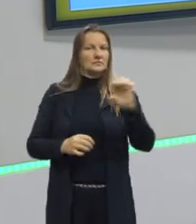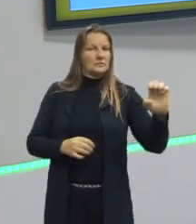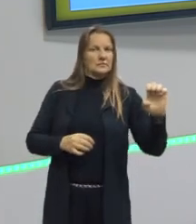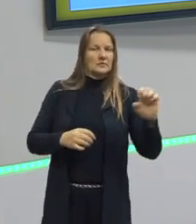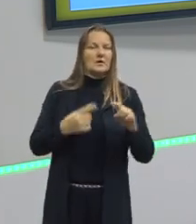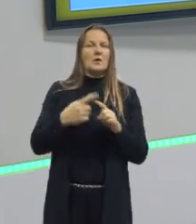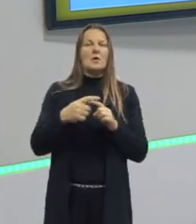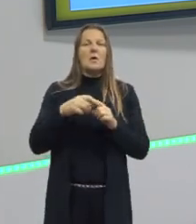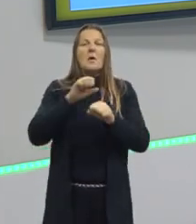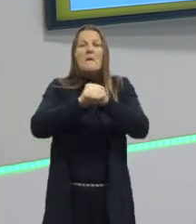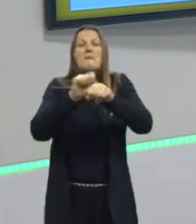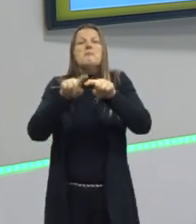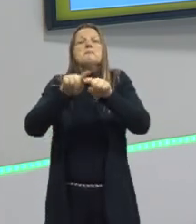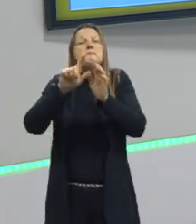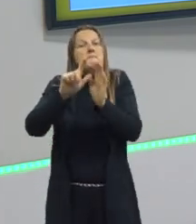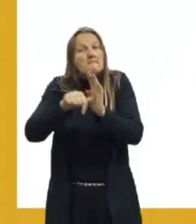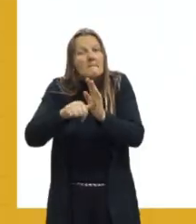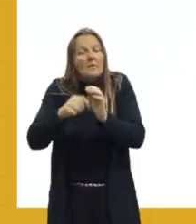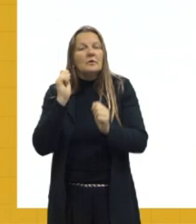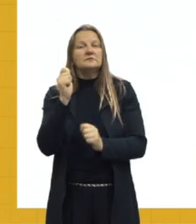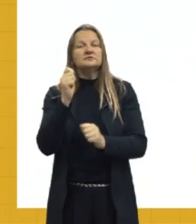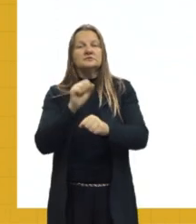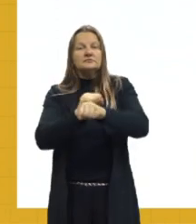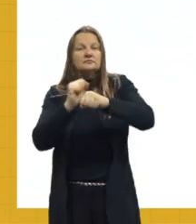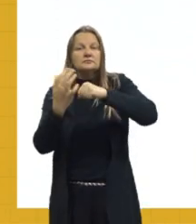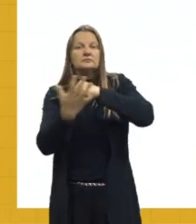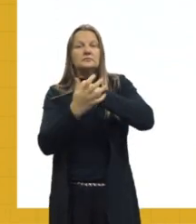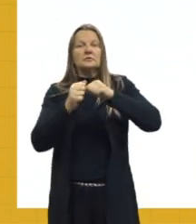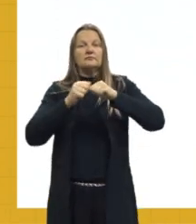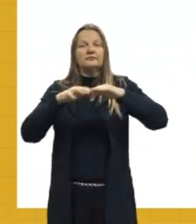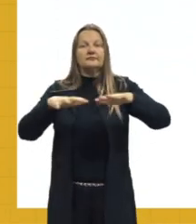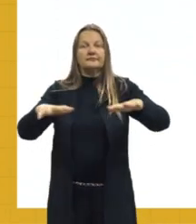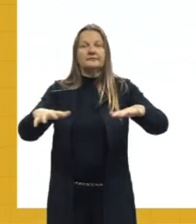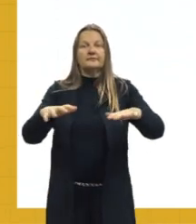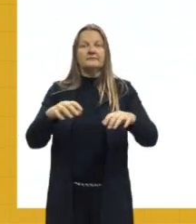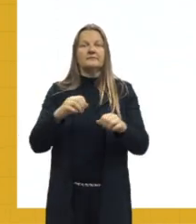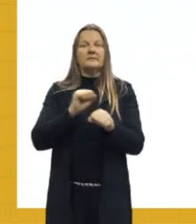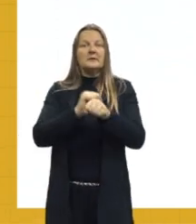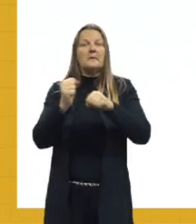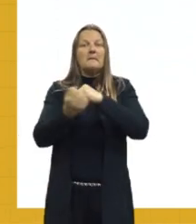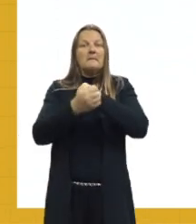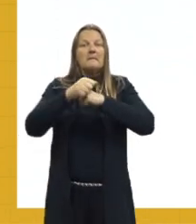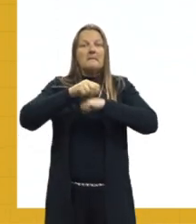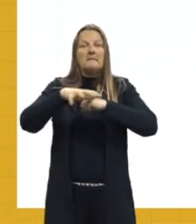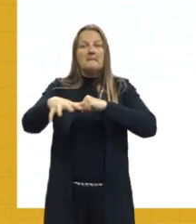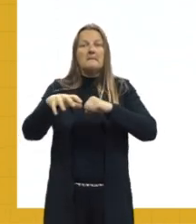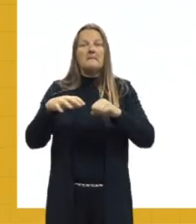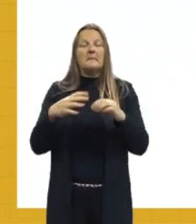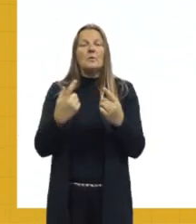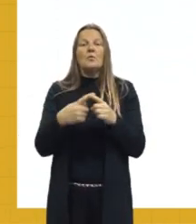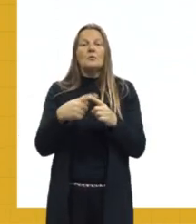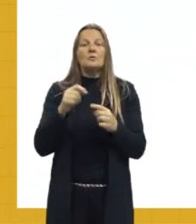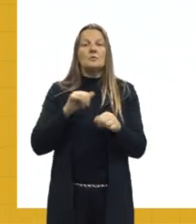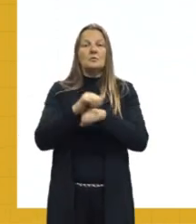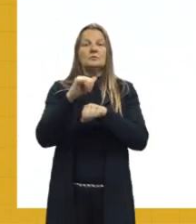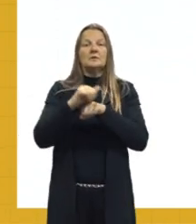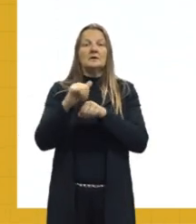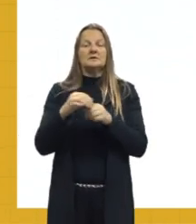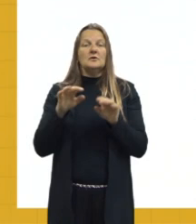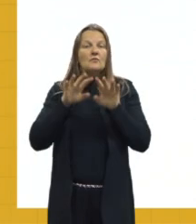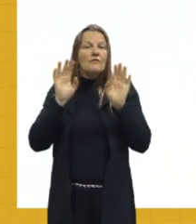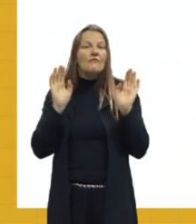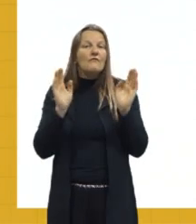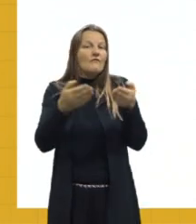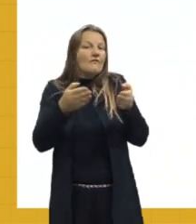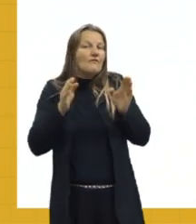pandemia, então, o presidente começa a fazer políticas políticas mais voltadas para a